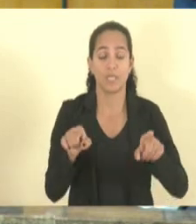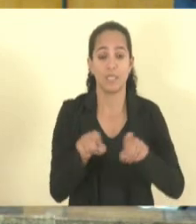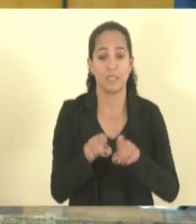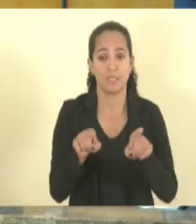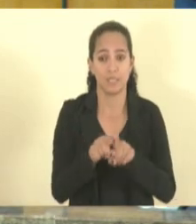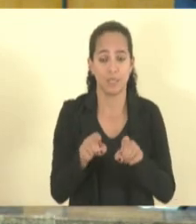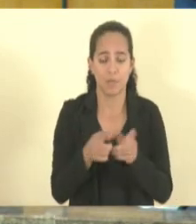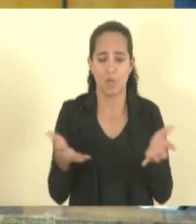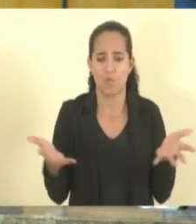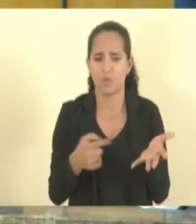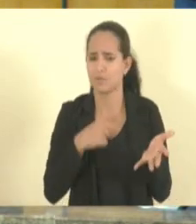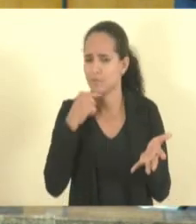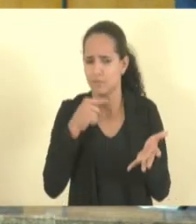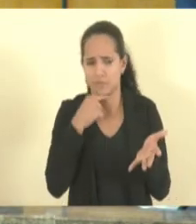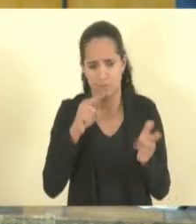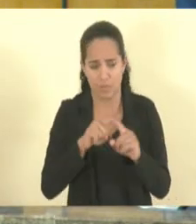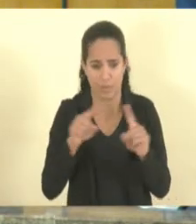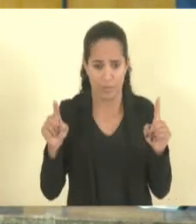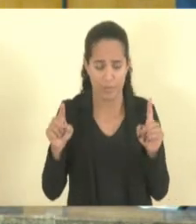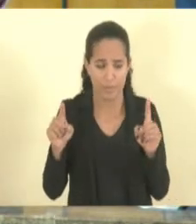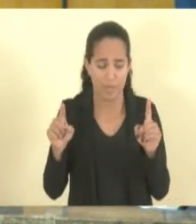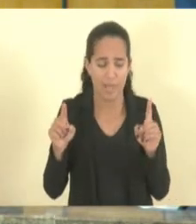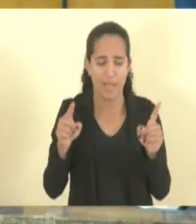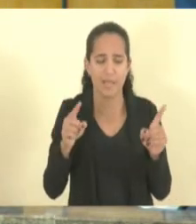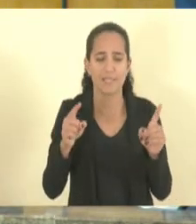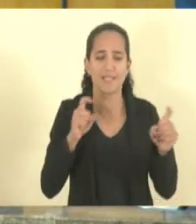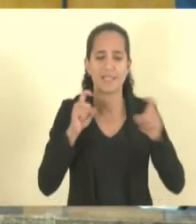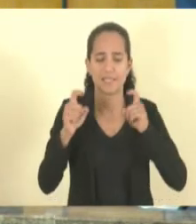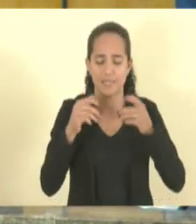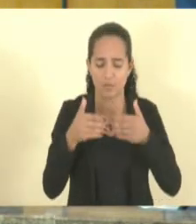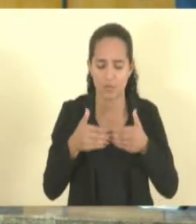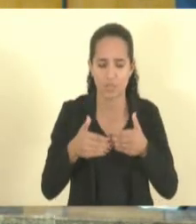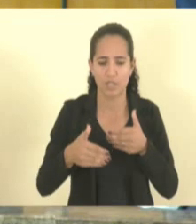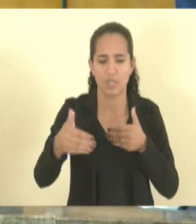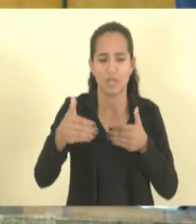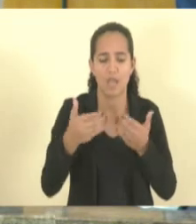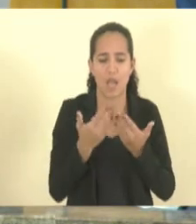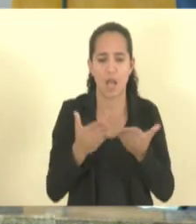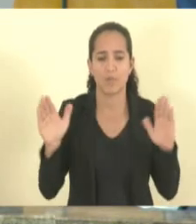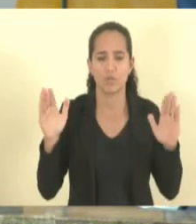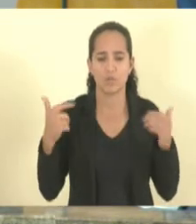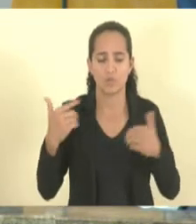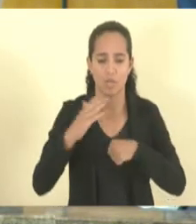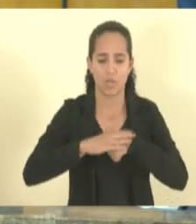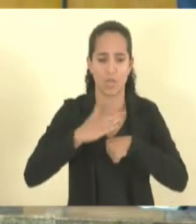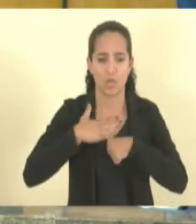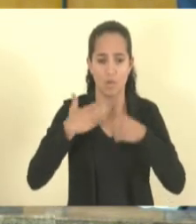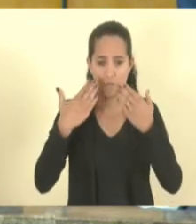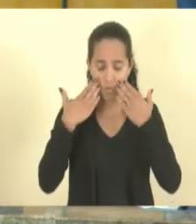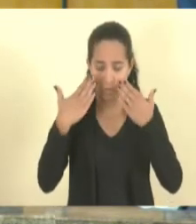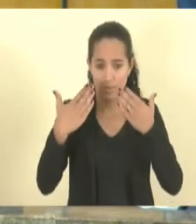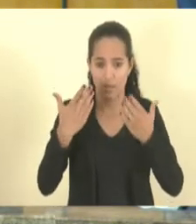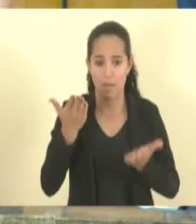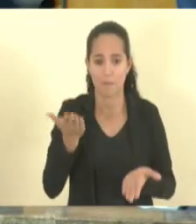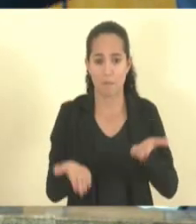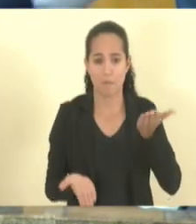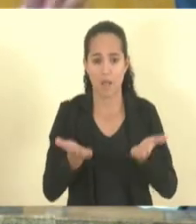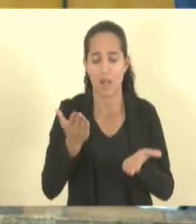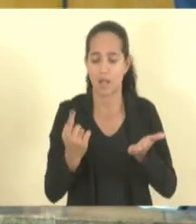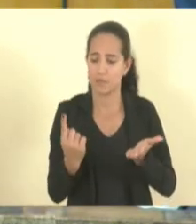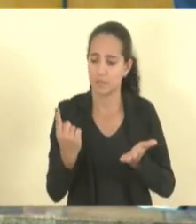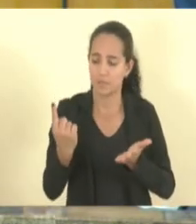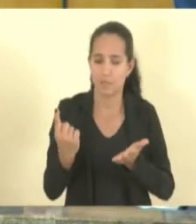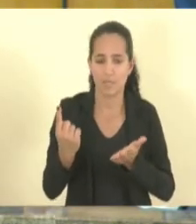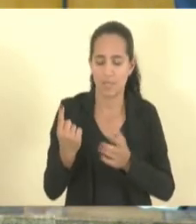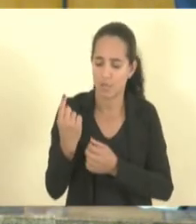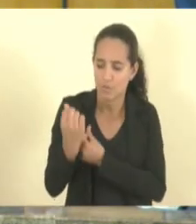possível para hoje mas na nossa sessão de abertura eu também farei uma apresentação de balanço do primeiro semestre dos nossos